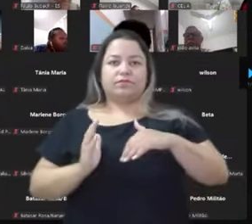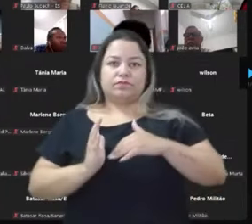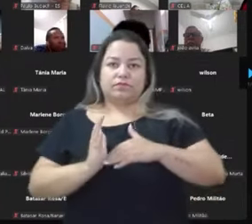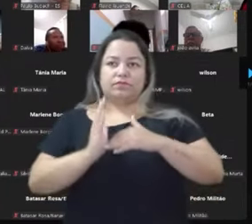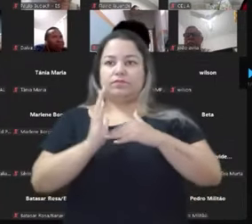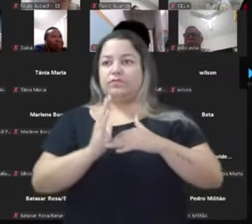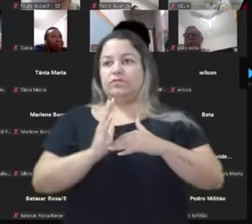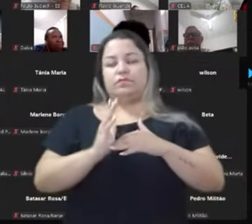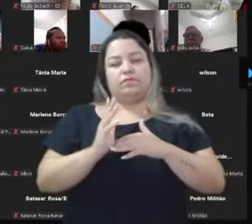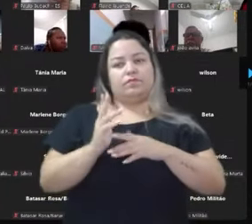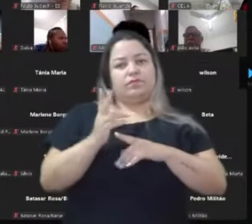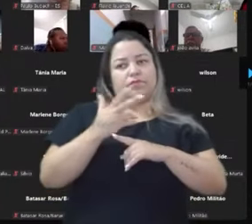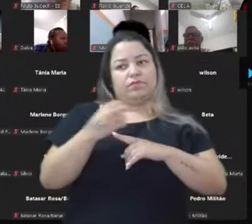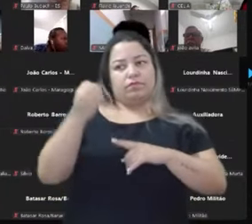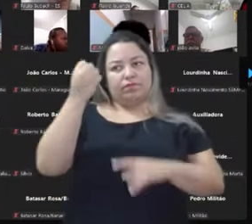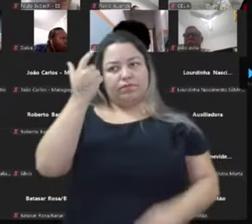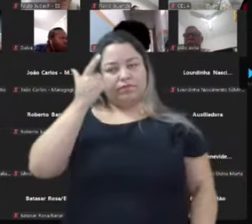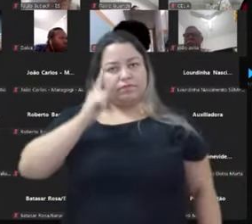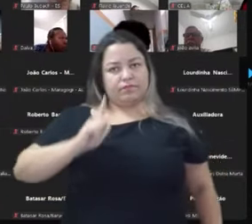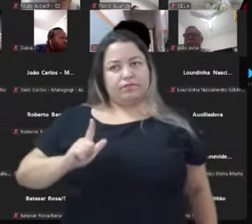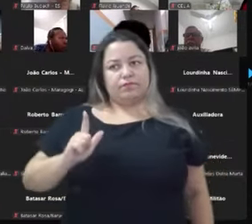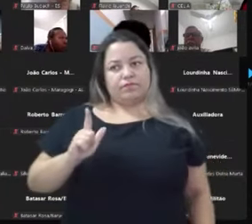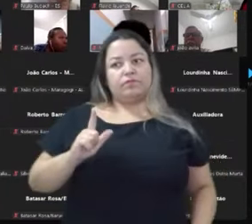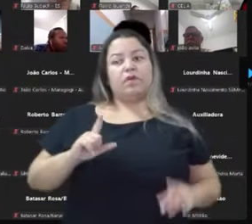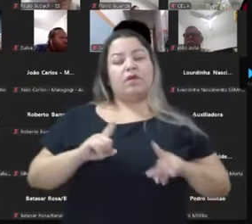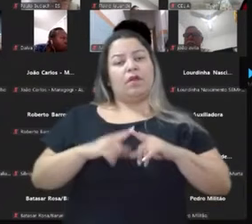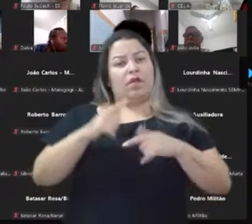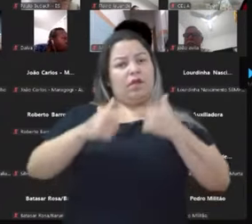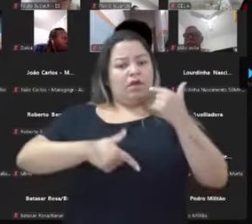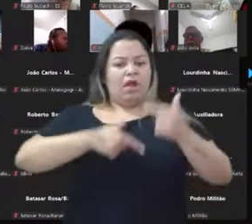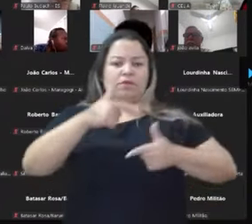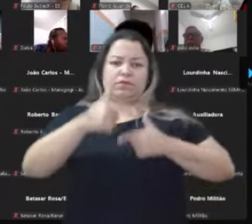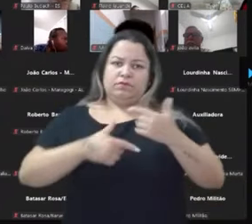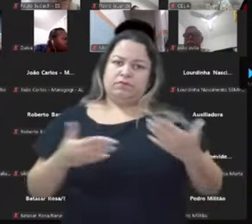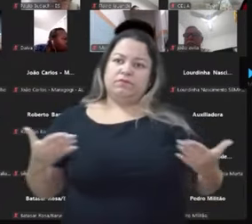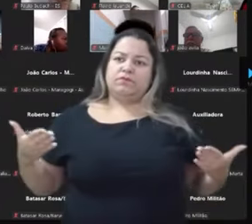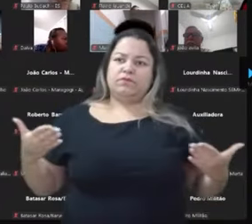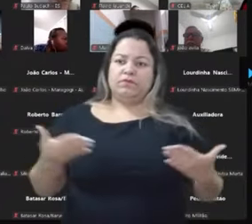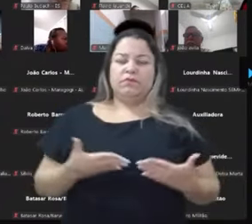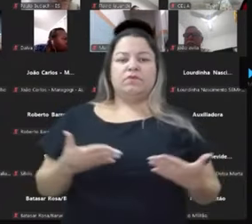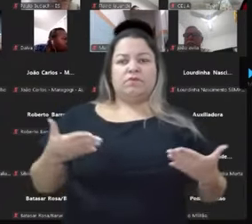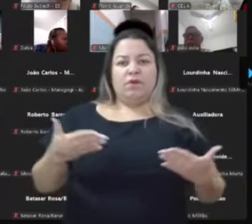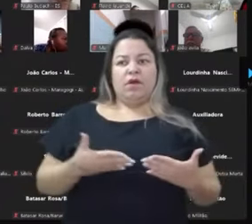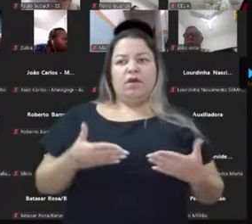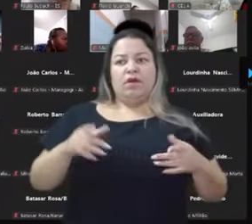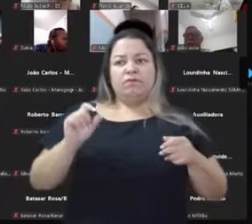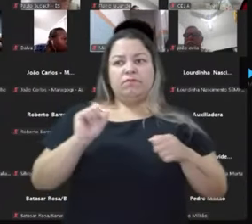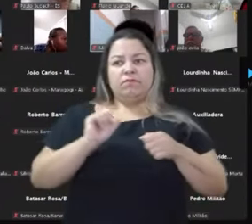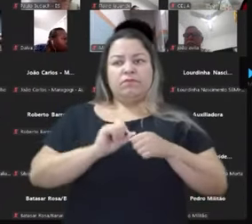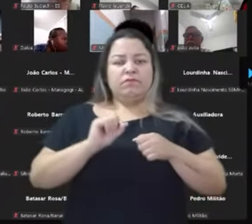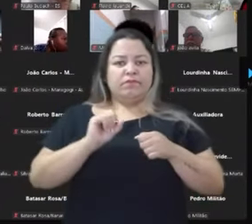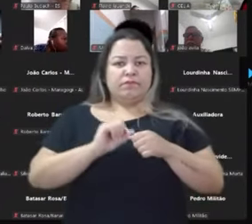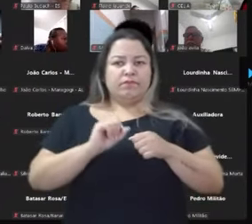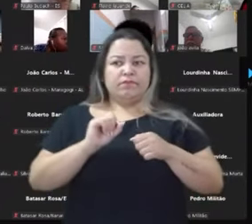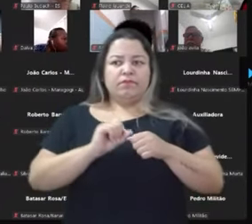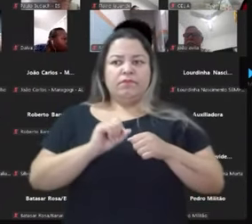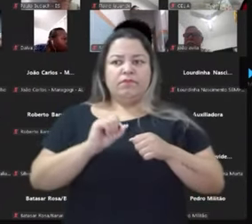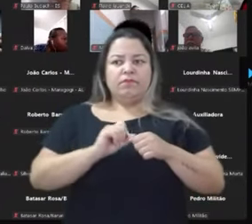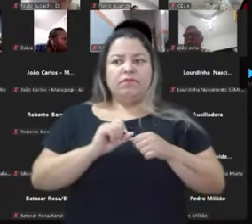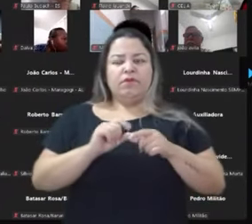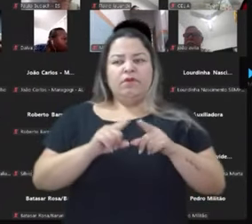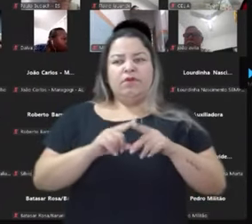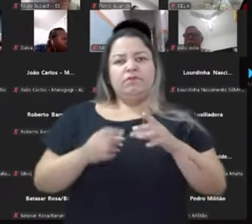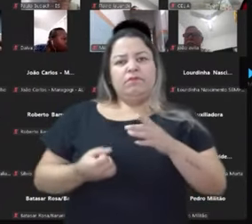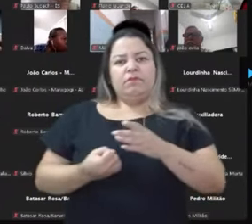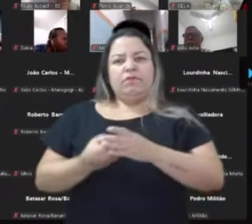eles não escondem de ninguém, é conseguir maioria no Senado. E eles estão trabalhando desde já para fabricar, e é fabricar mesmo, é o que eu falei, pegar